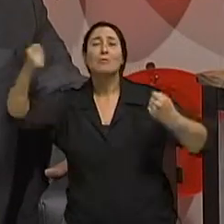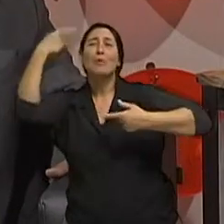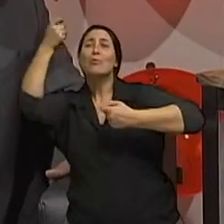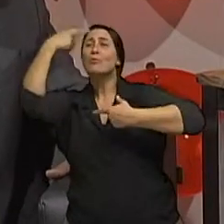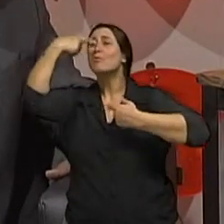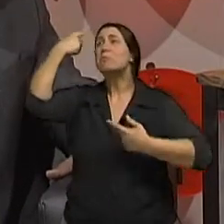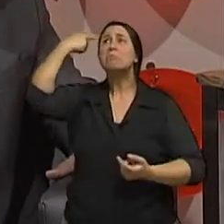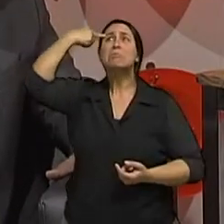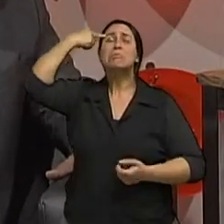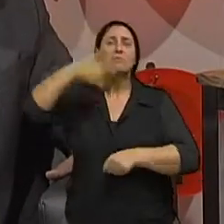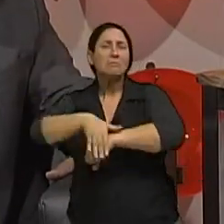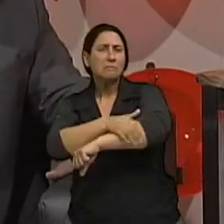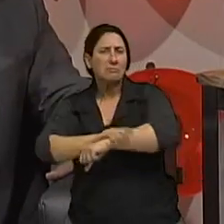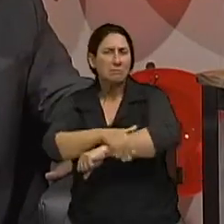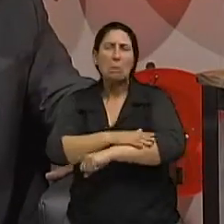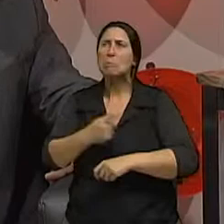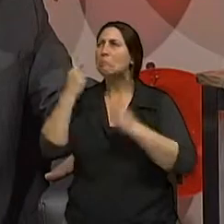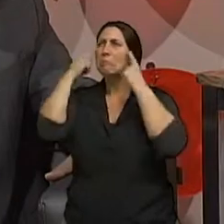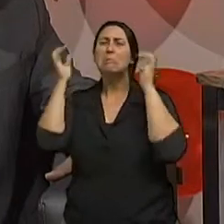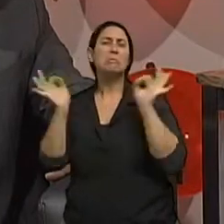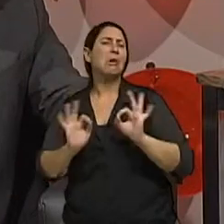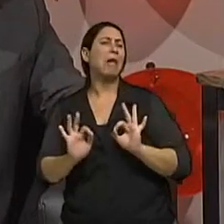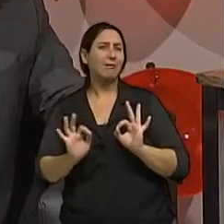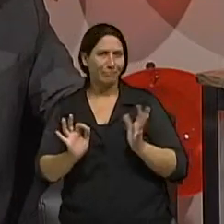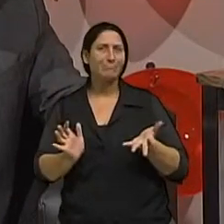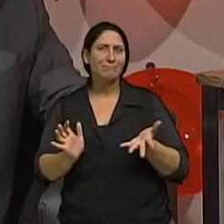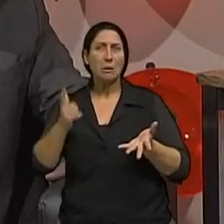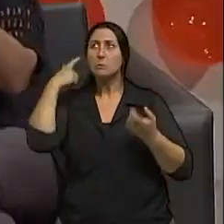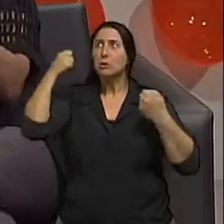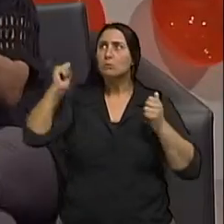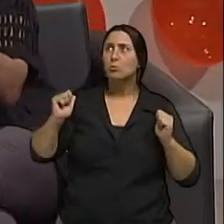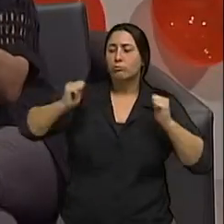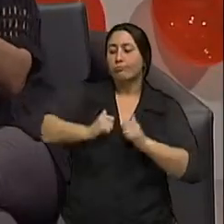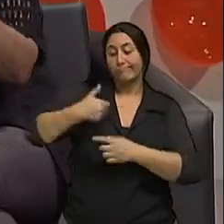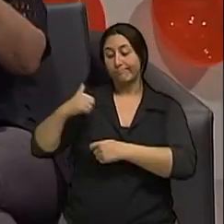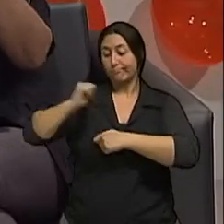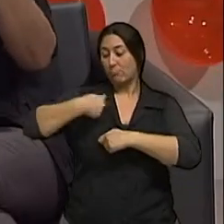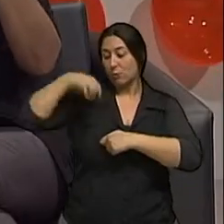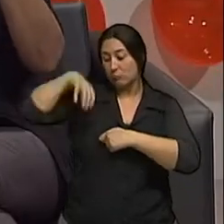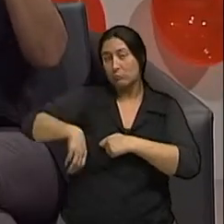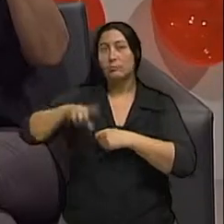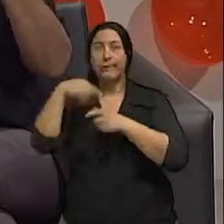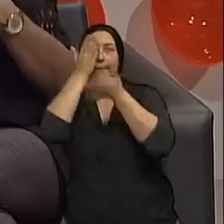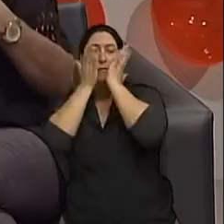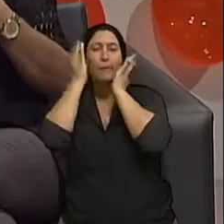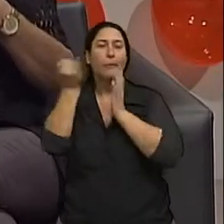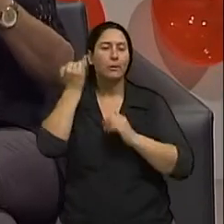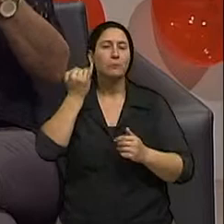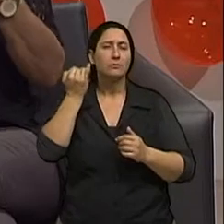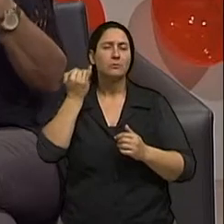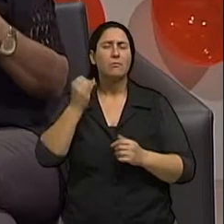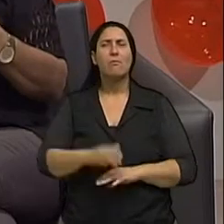e não existia esse assunto de levar um filtro solar na mochila ou na bolsa. O que difere, doutor? O sol, para mim,